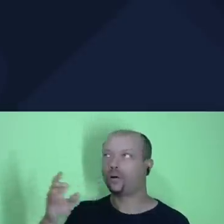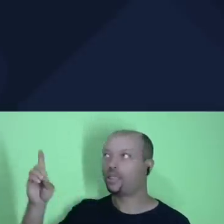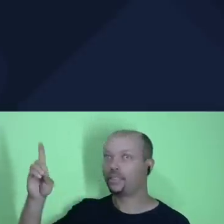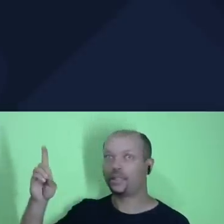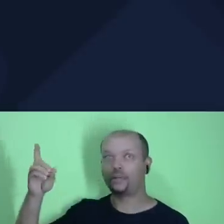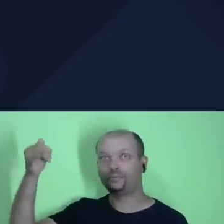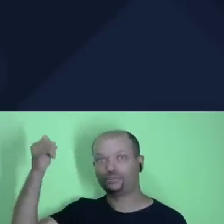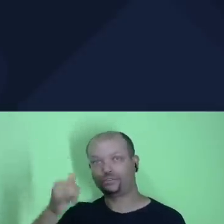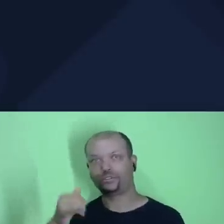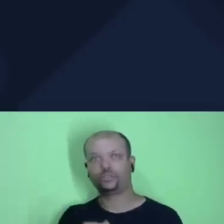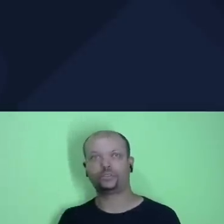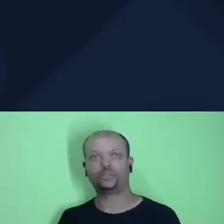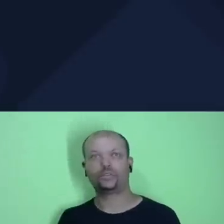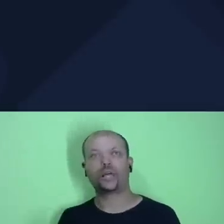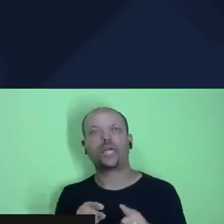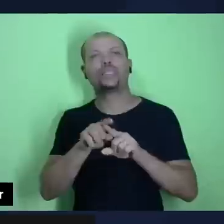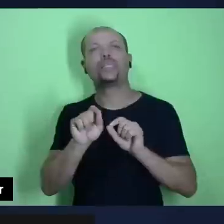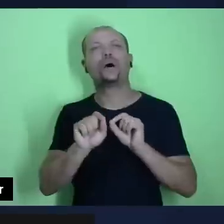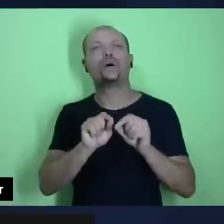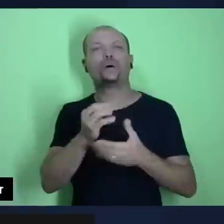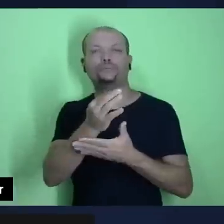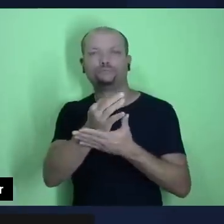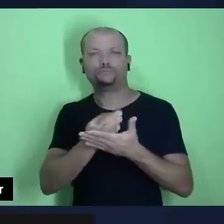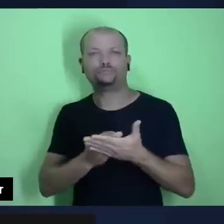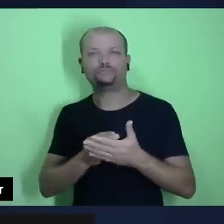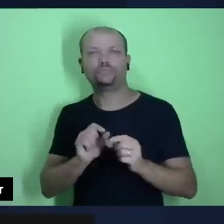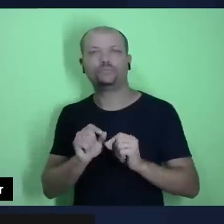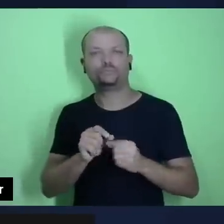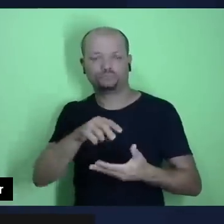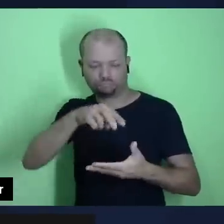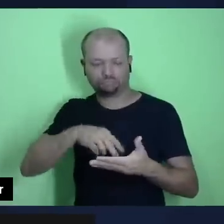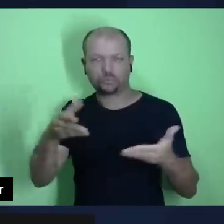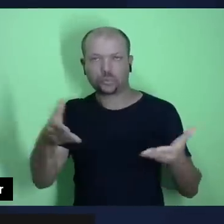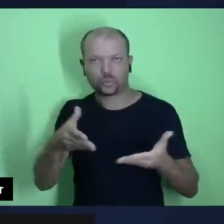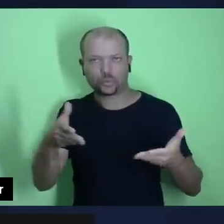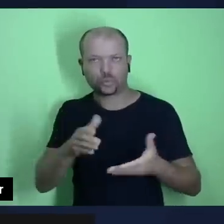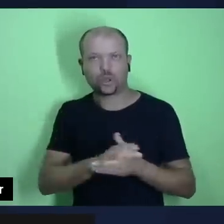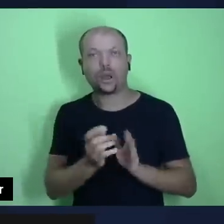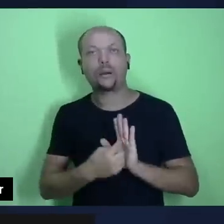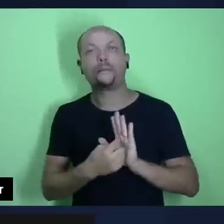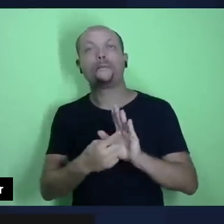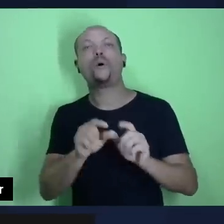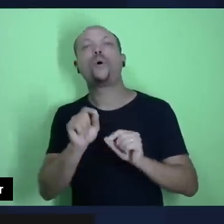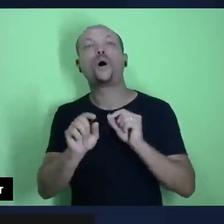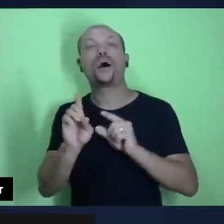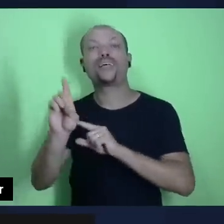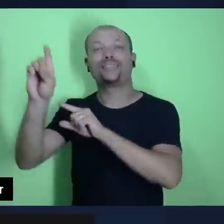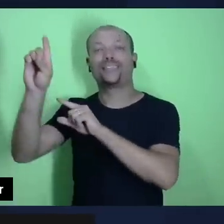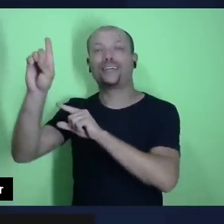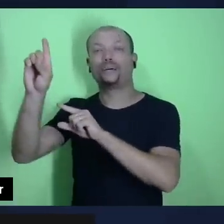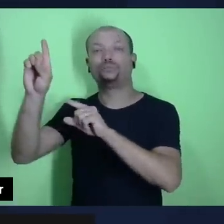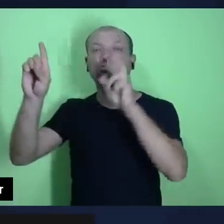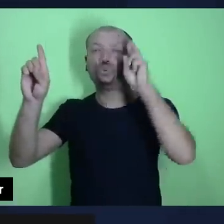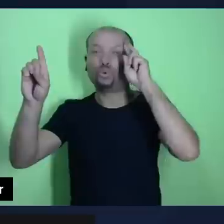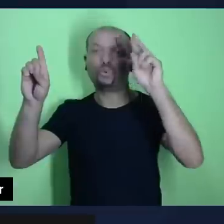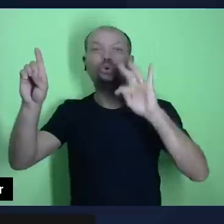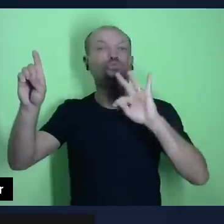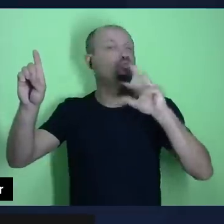Então, esses dois textos que eu li, eles apresentam Deus como sendo dono de tudo.